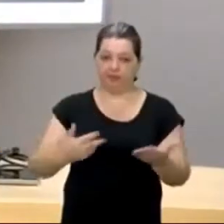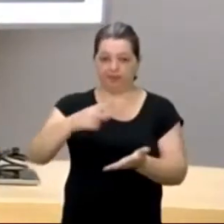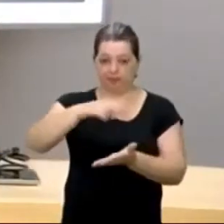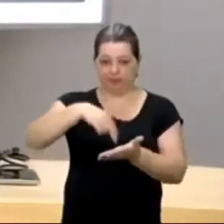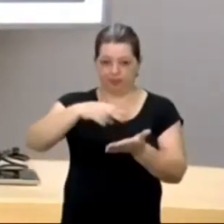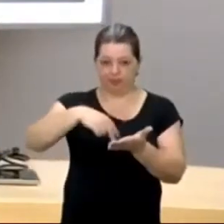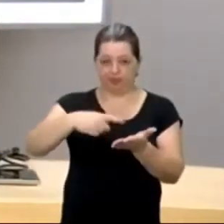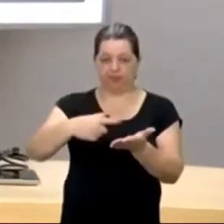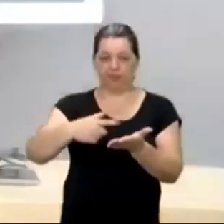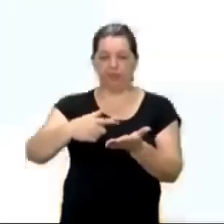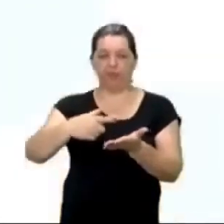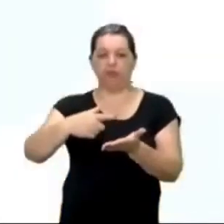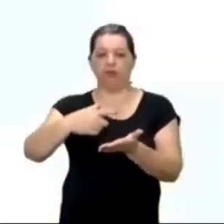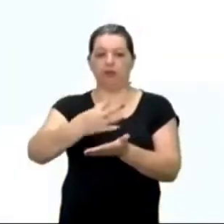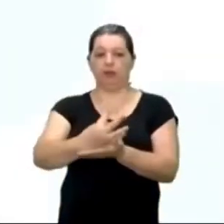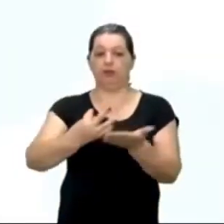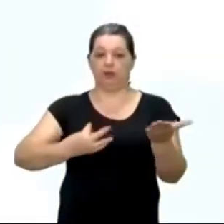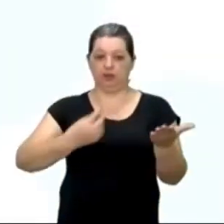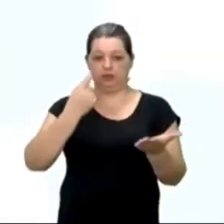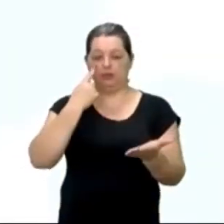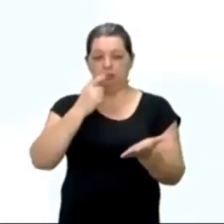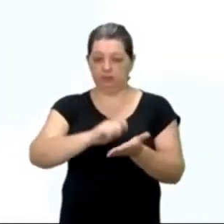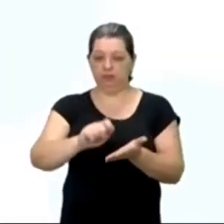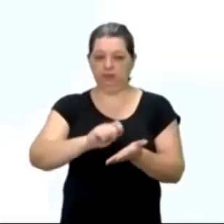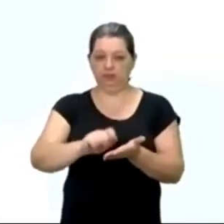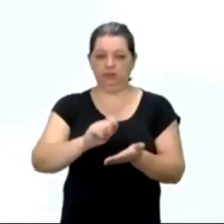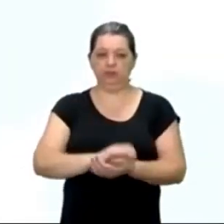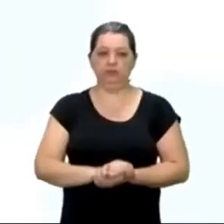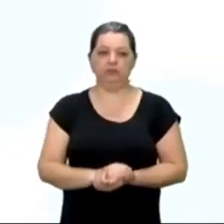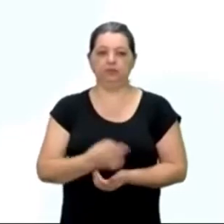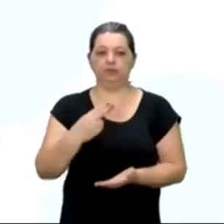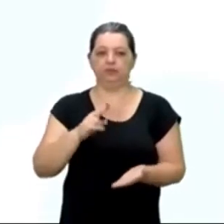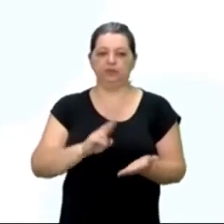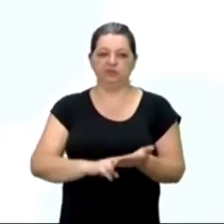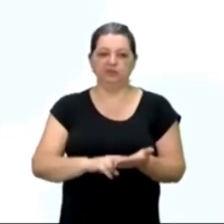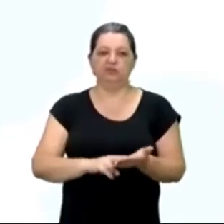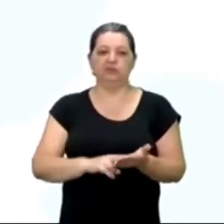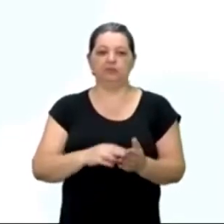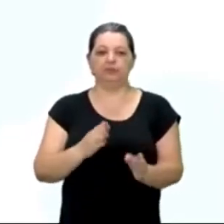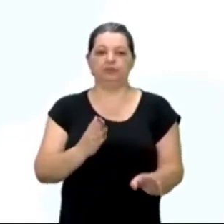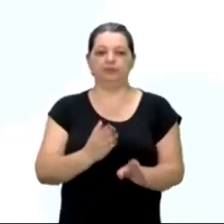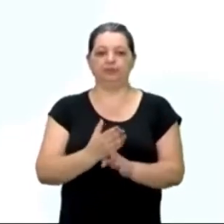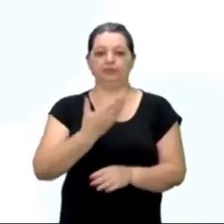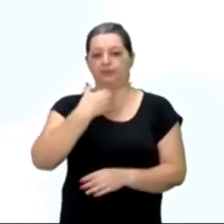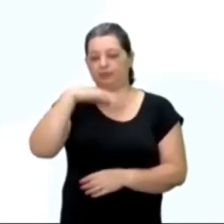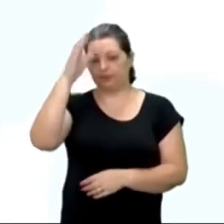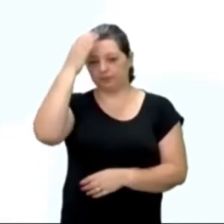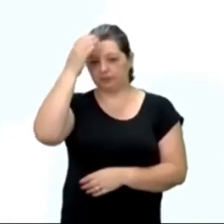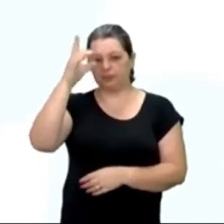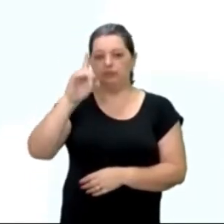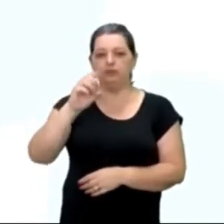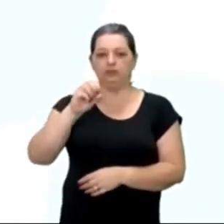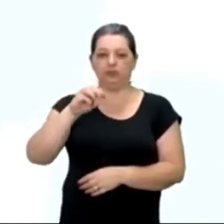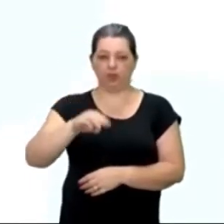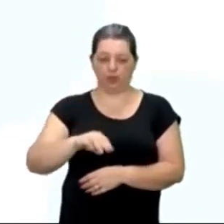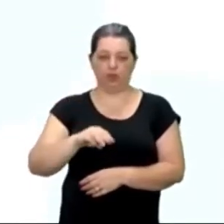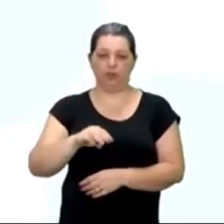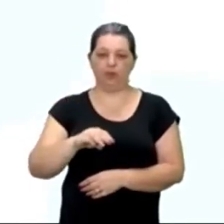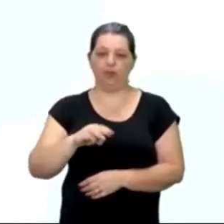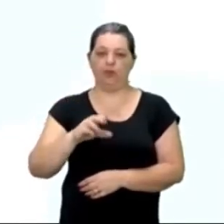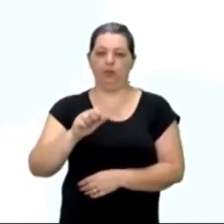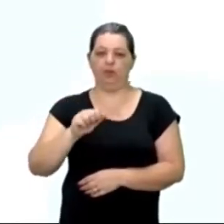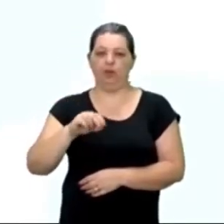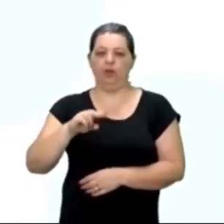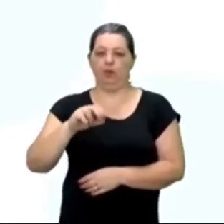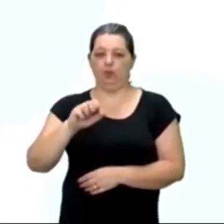deste texto, que está na tela agora. Anote direitinho. Carta de Achamento ao Rei Dom Manuel, de Pero Vaz Caminha.